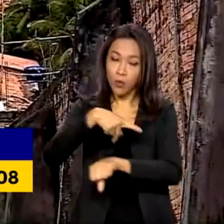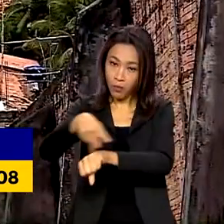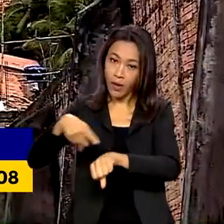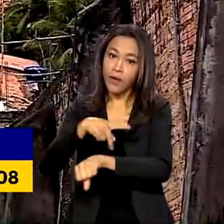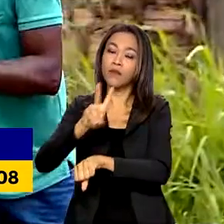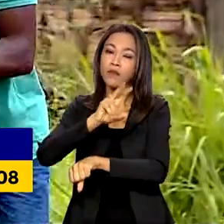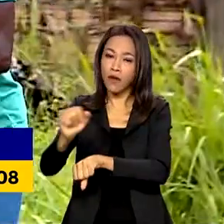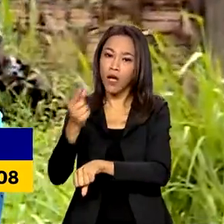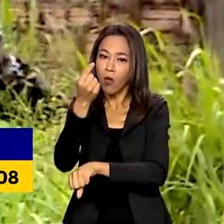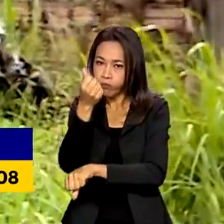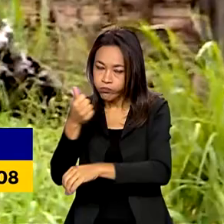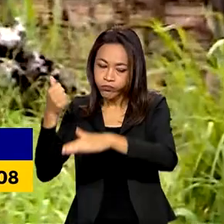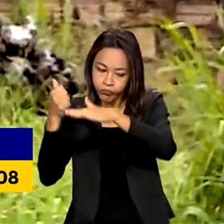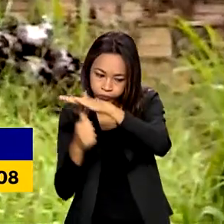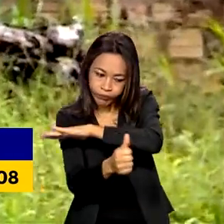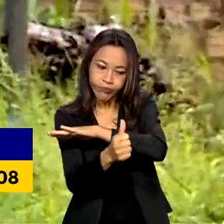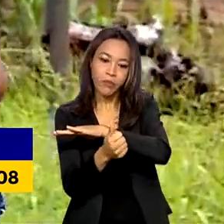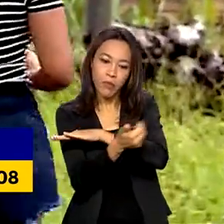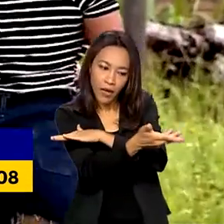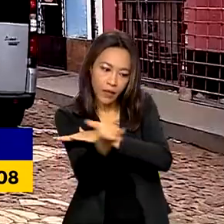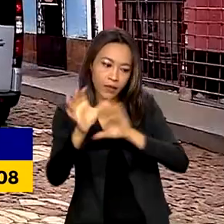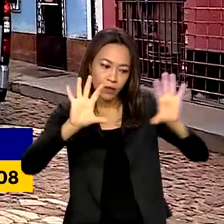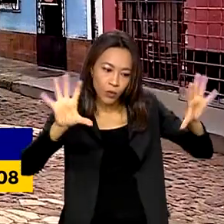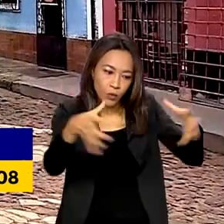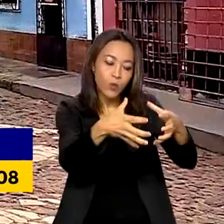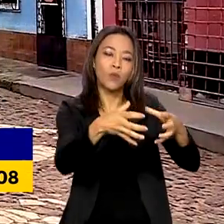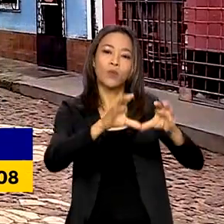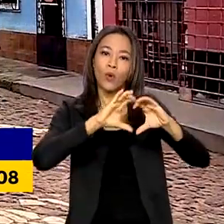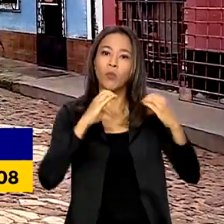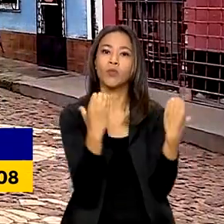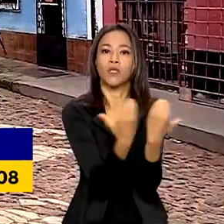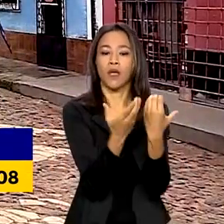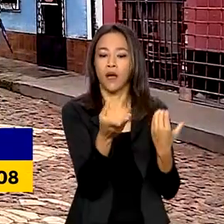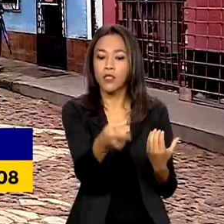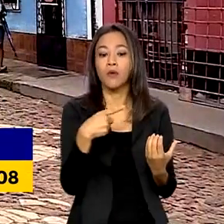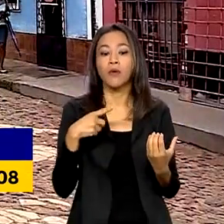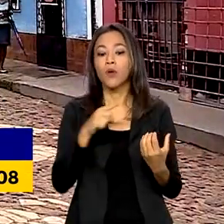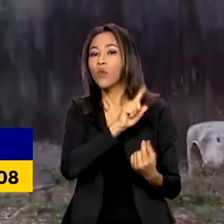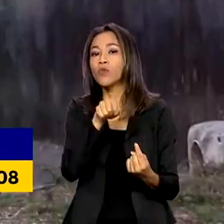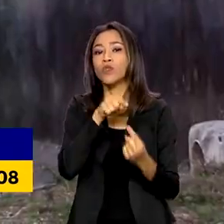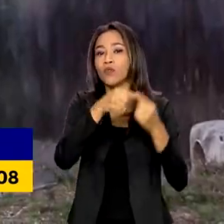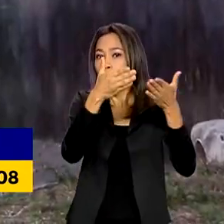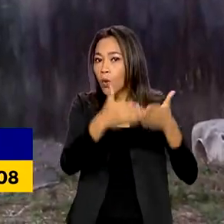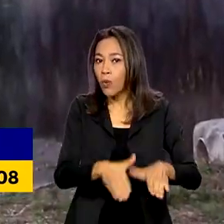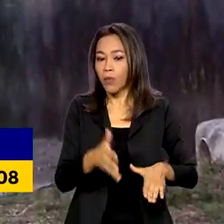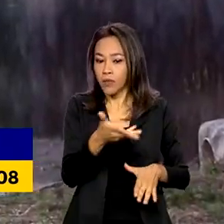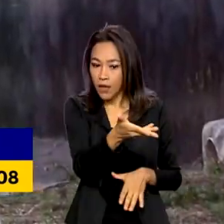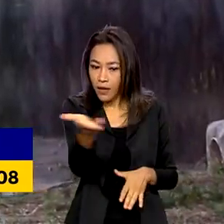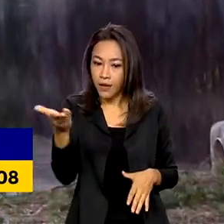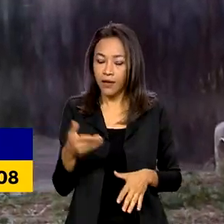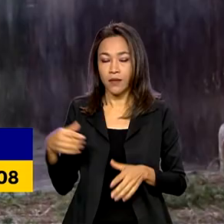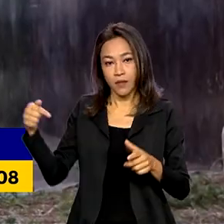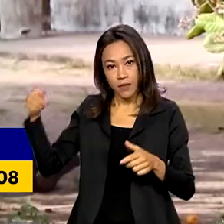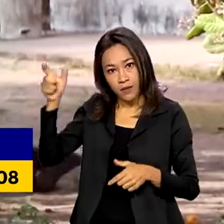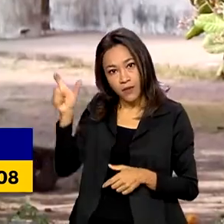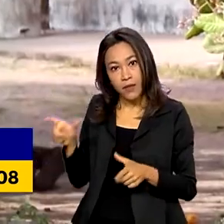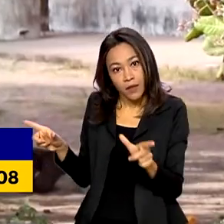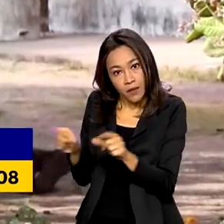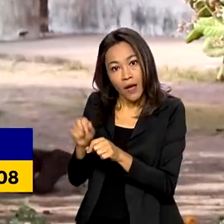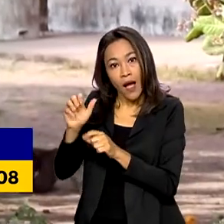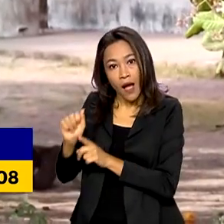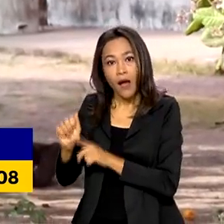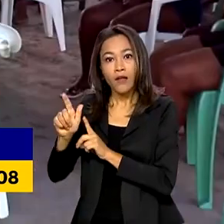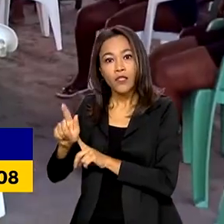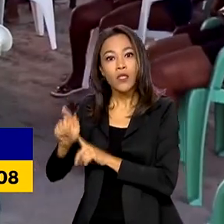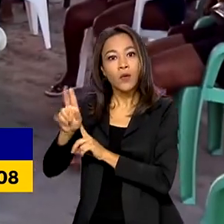dispor recursos para a comunidade tradicional a título de reparação coletiva. Para o AGU, é possível chegar